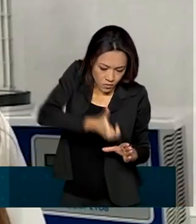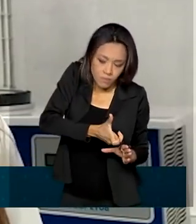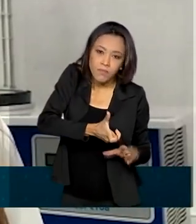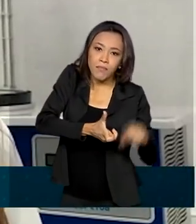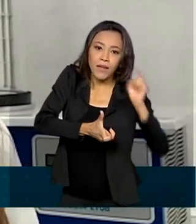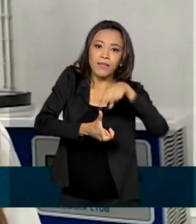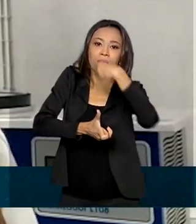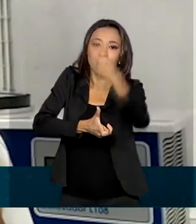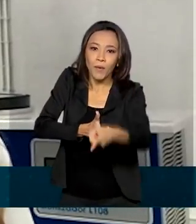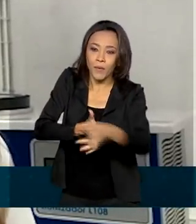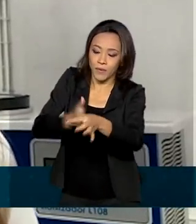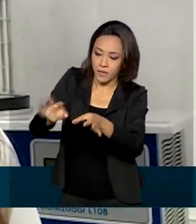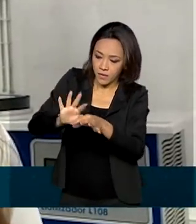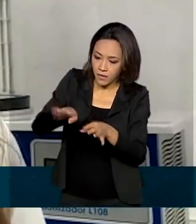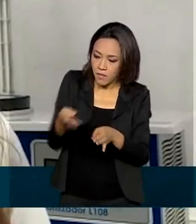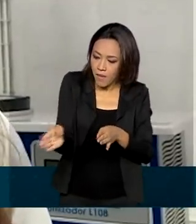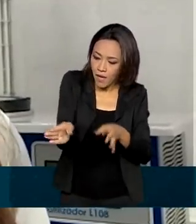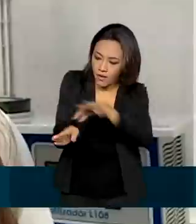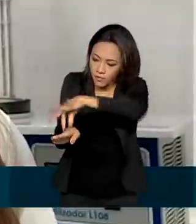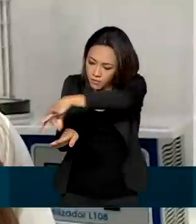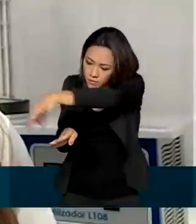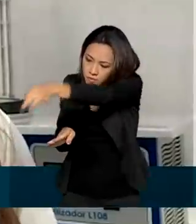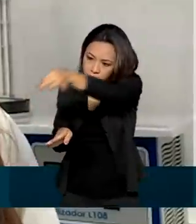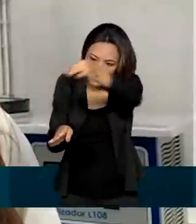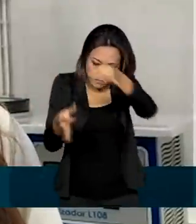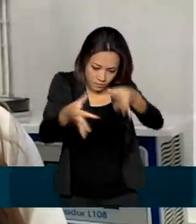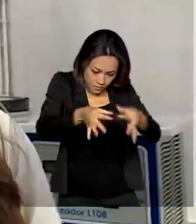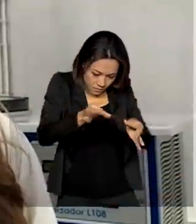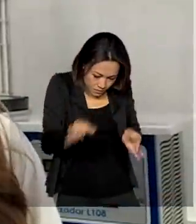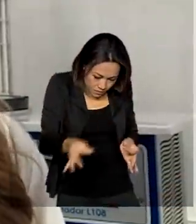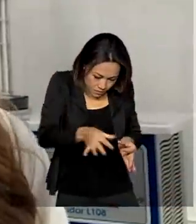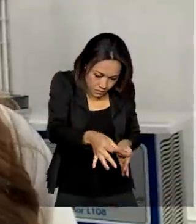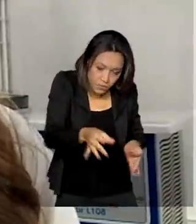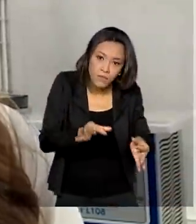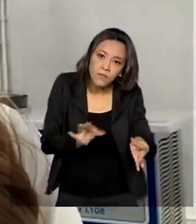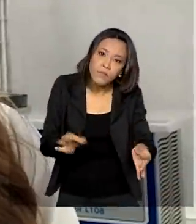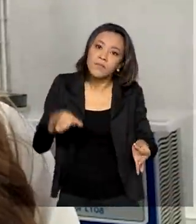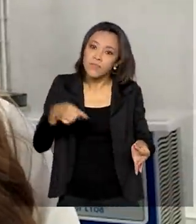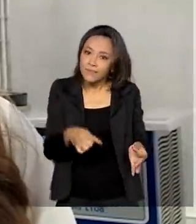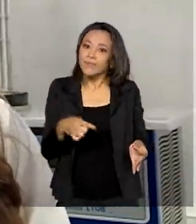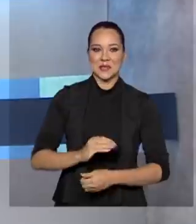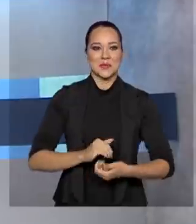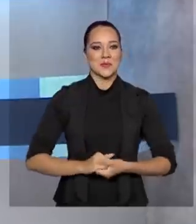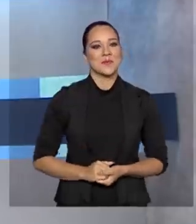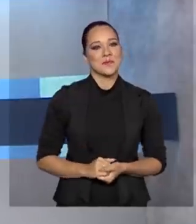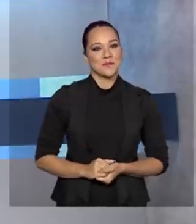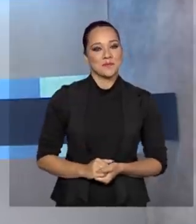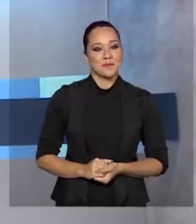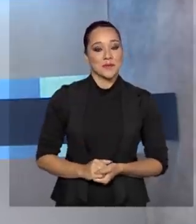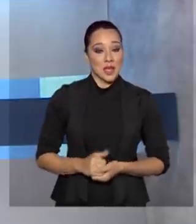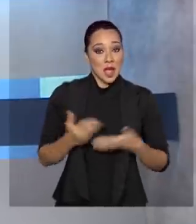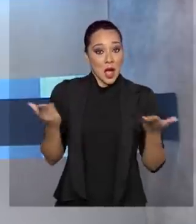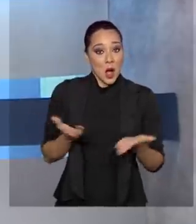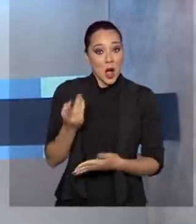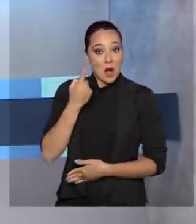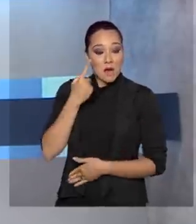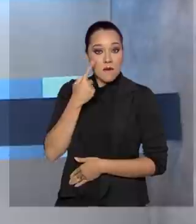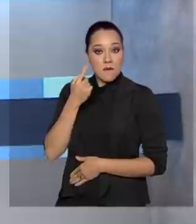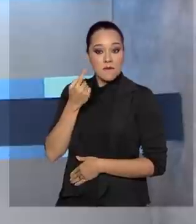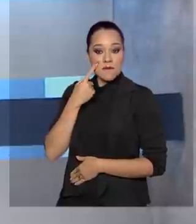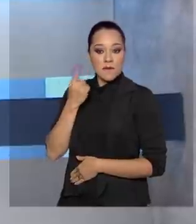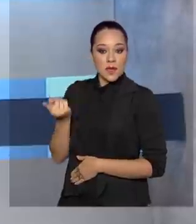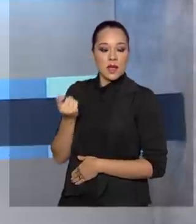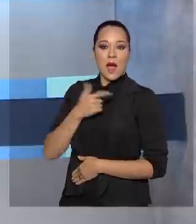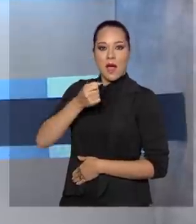caso, esse procedimento anestésico é feito com menos frequência, tendo menos risco para o animal. E nós vamos agora assistir na